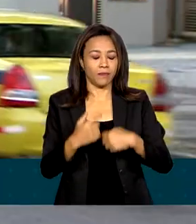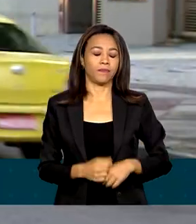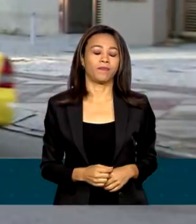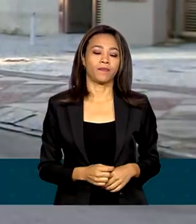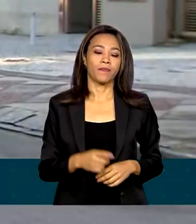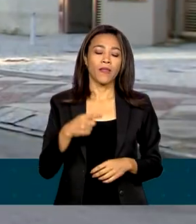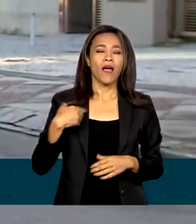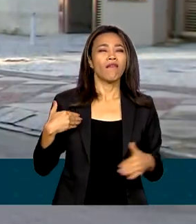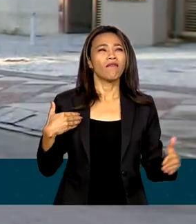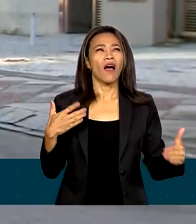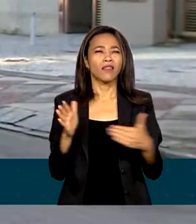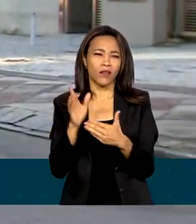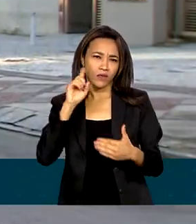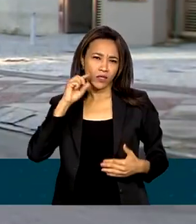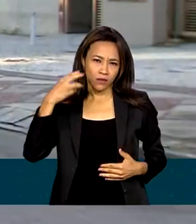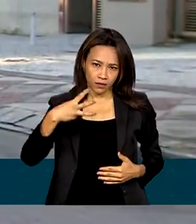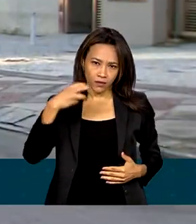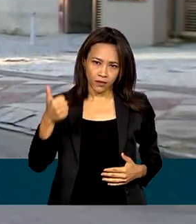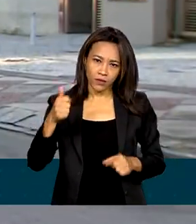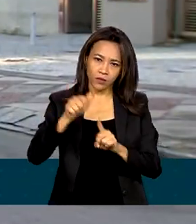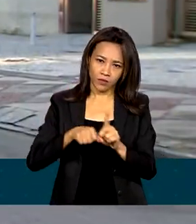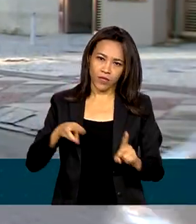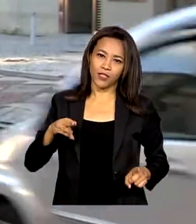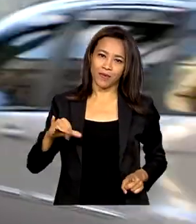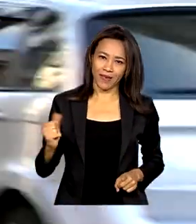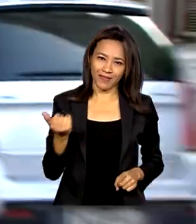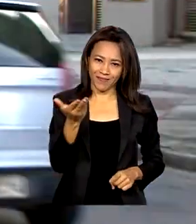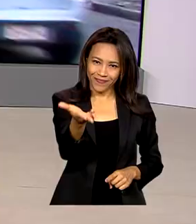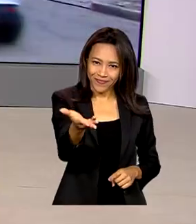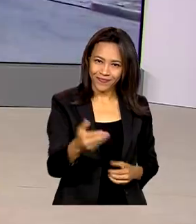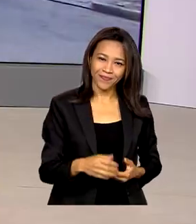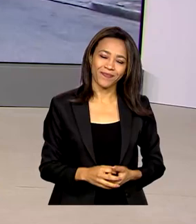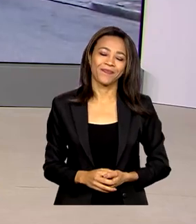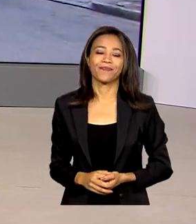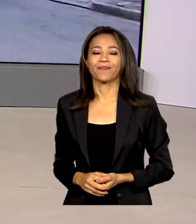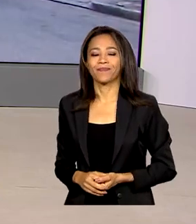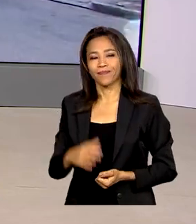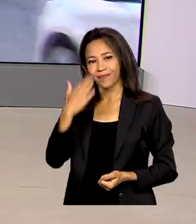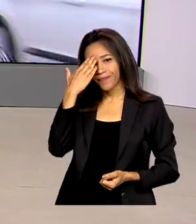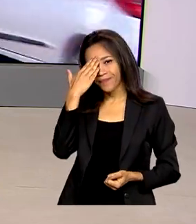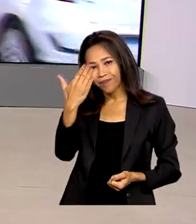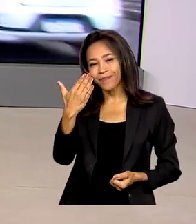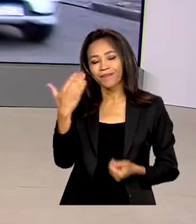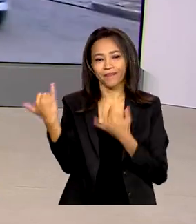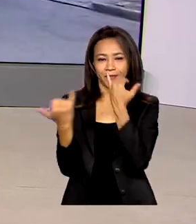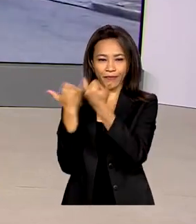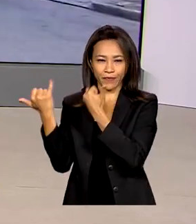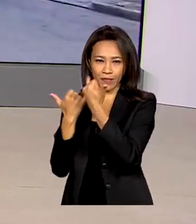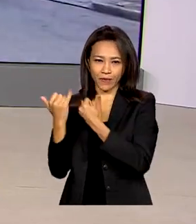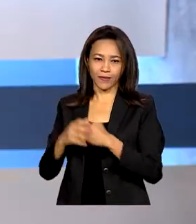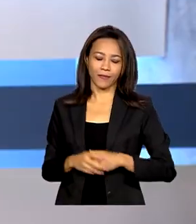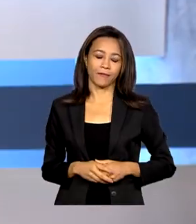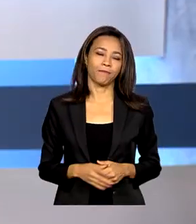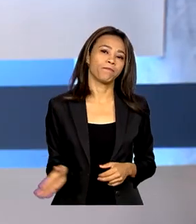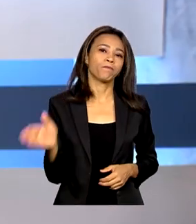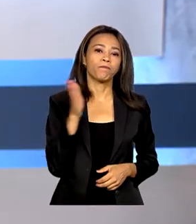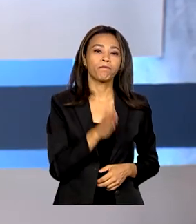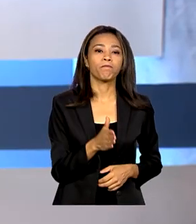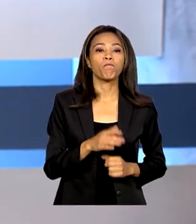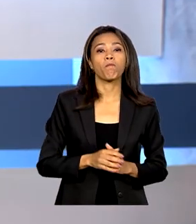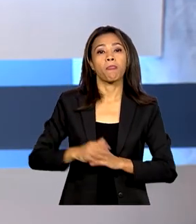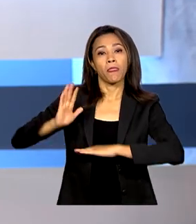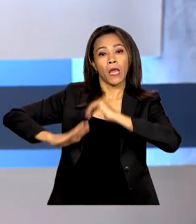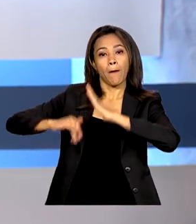Vanessa, vai até o dia 31 de maio. Volto com você. Ok, Alessandra. Obrigada pelas informações. Para